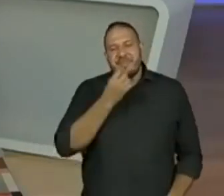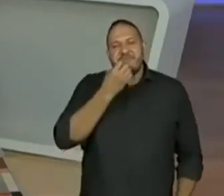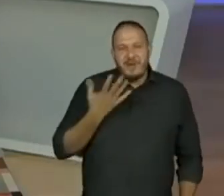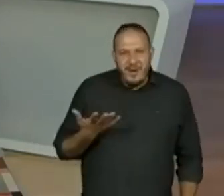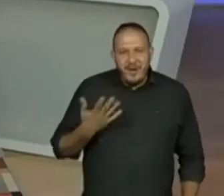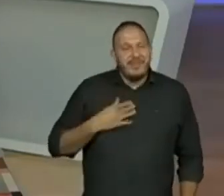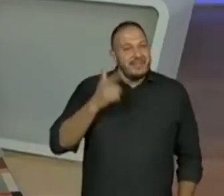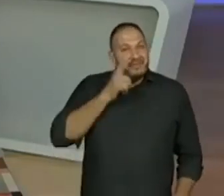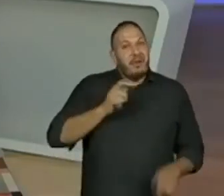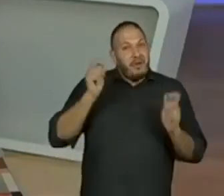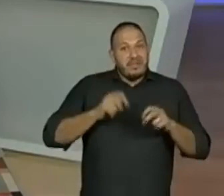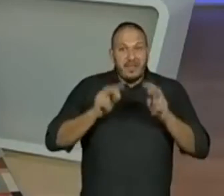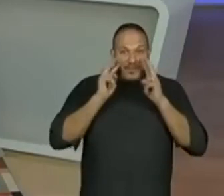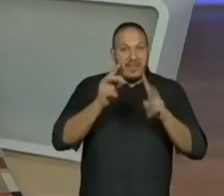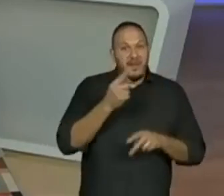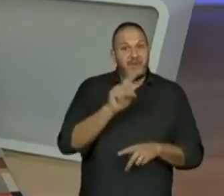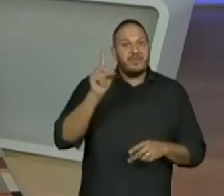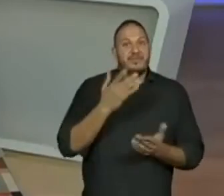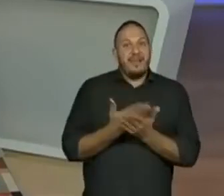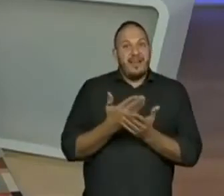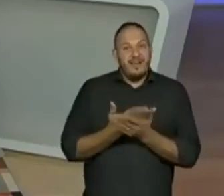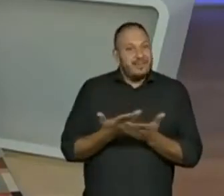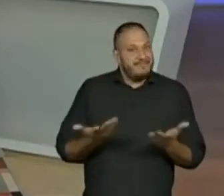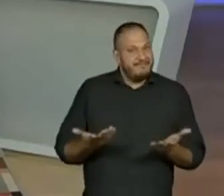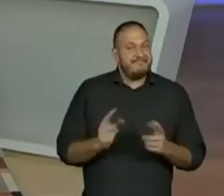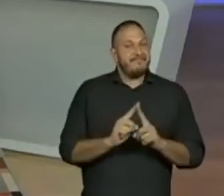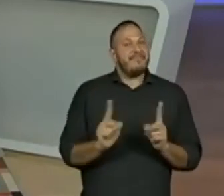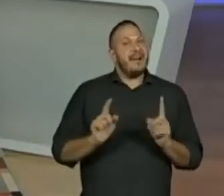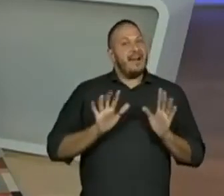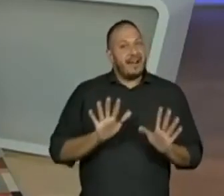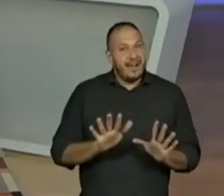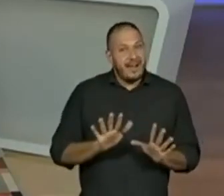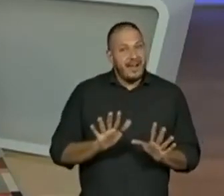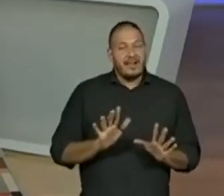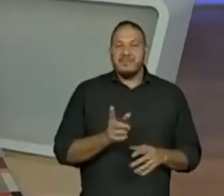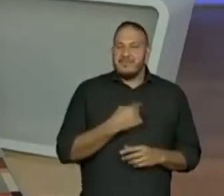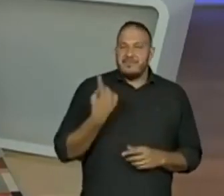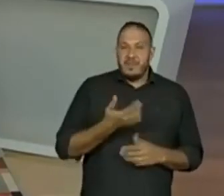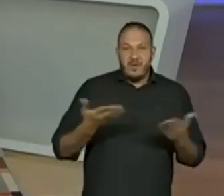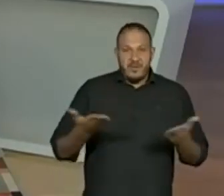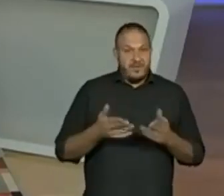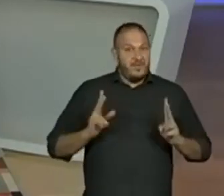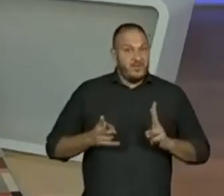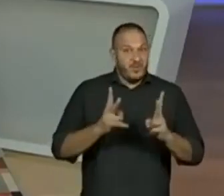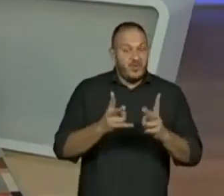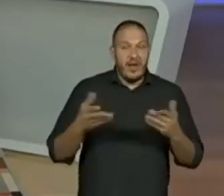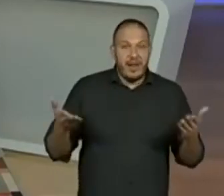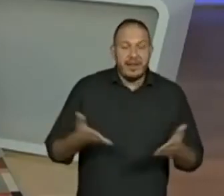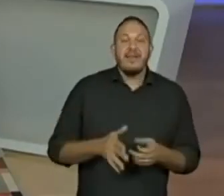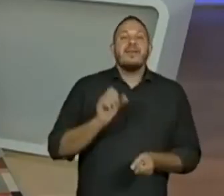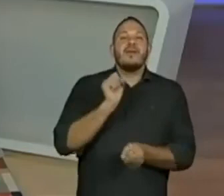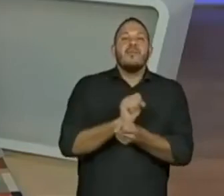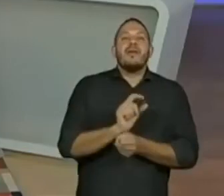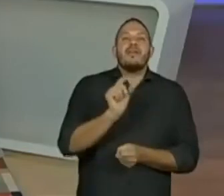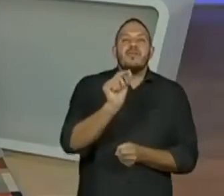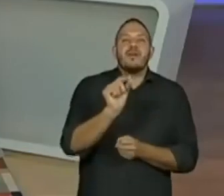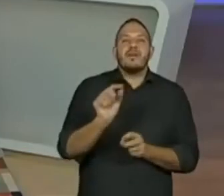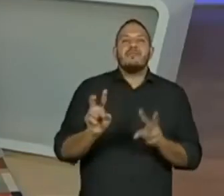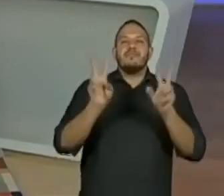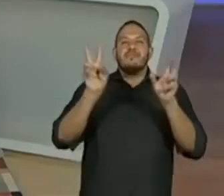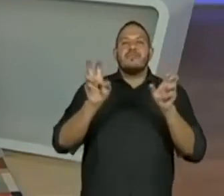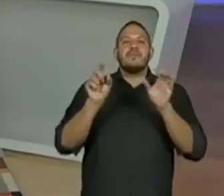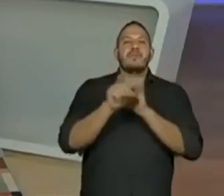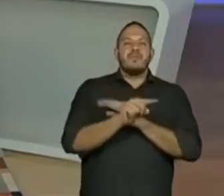ainda consegue a última aula. Mas, para nós darmos continuidade, eu parei em uma questão.